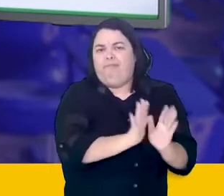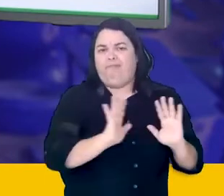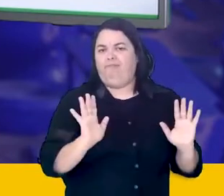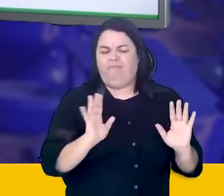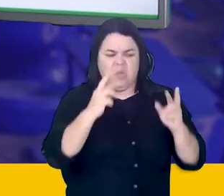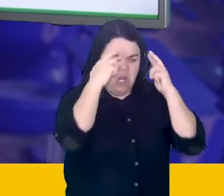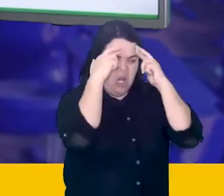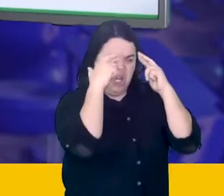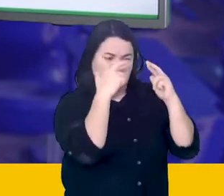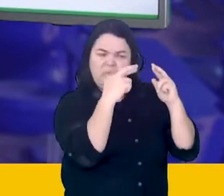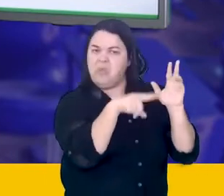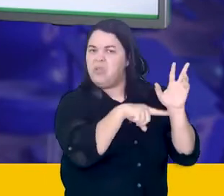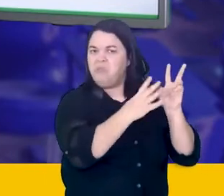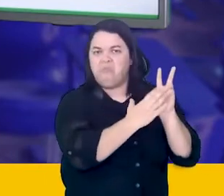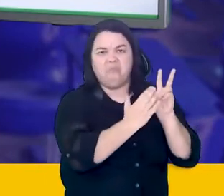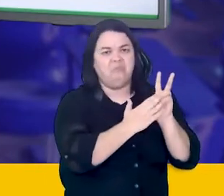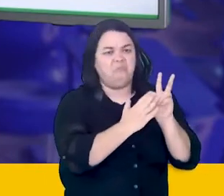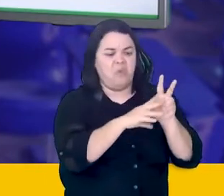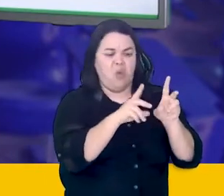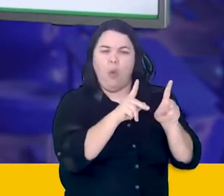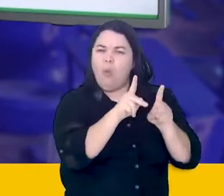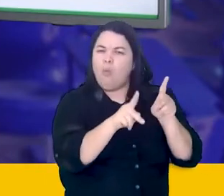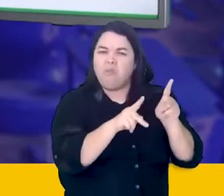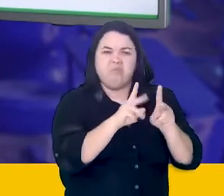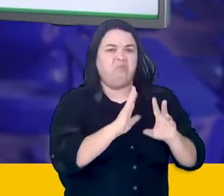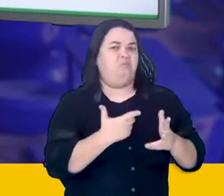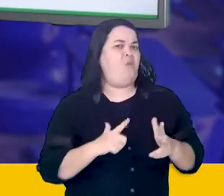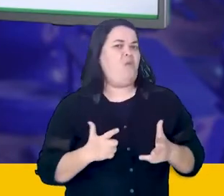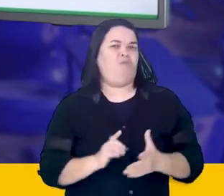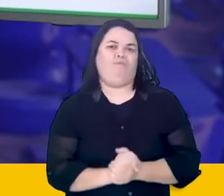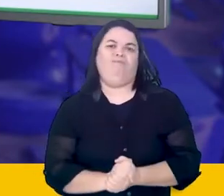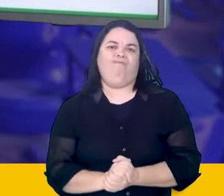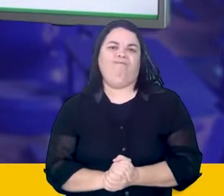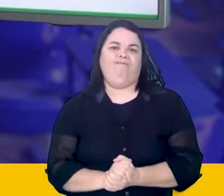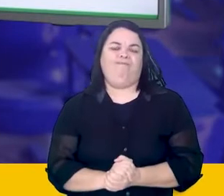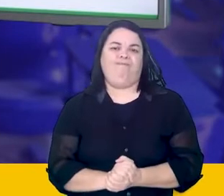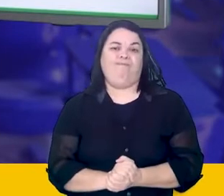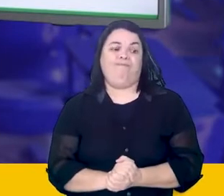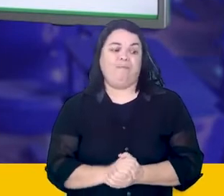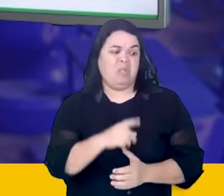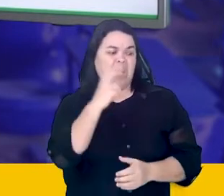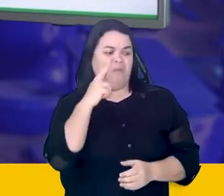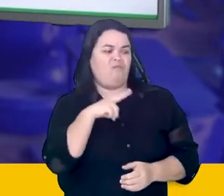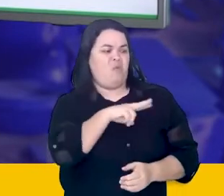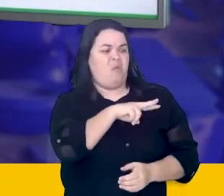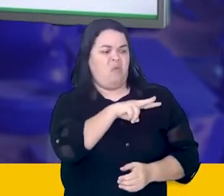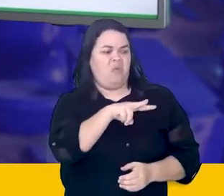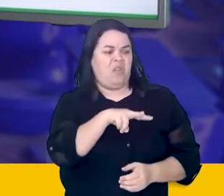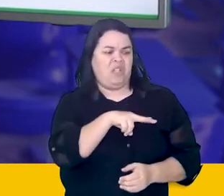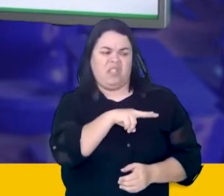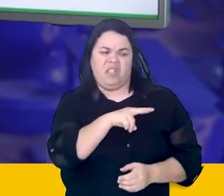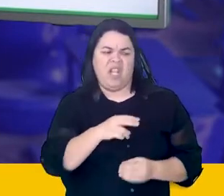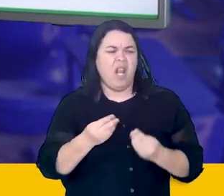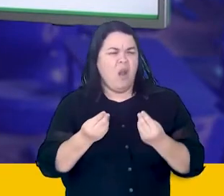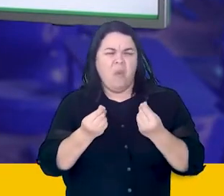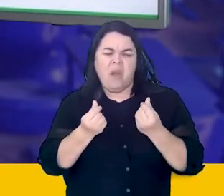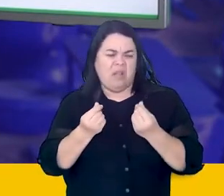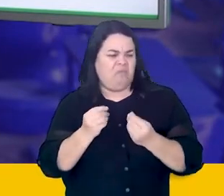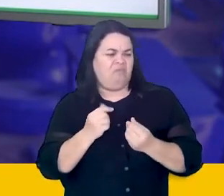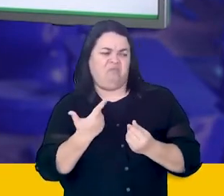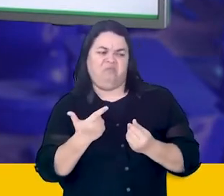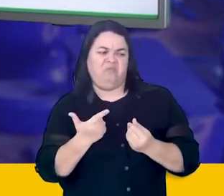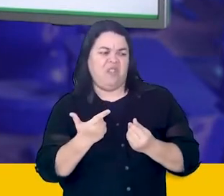o respeito pela população indígena e querem achar nessa população indígena as mesmas qualidades e